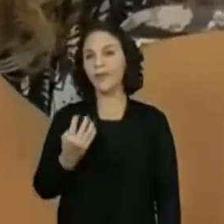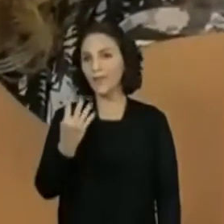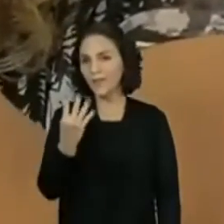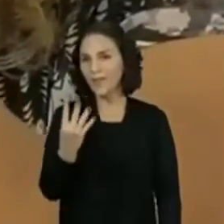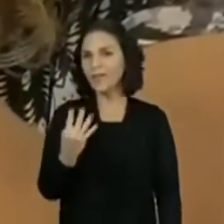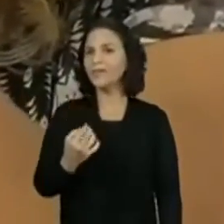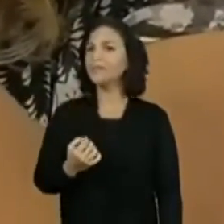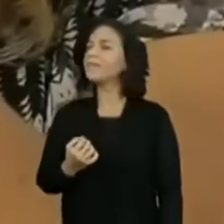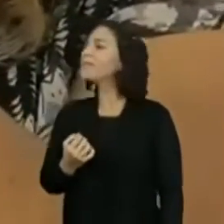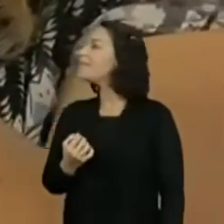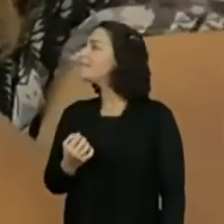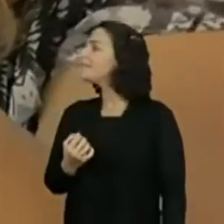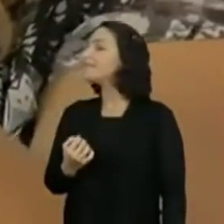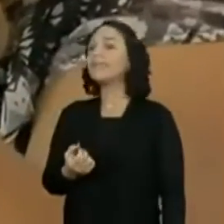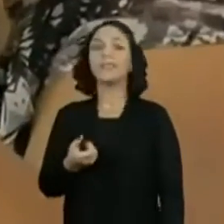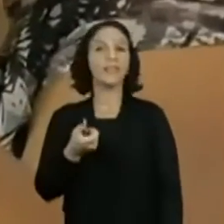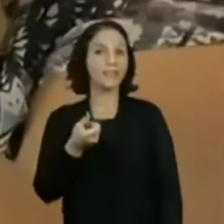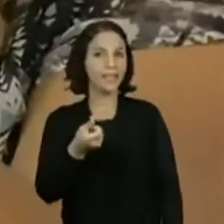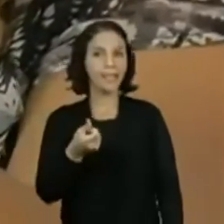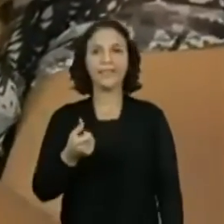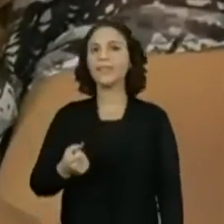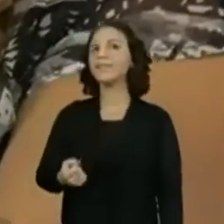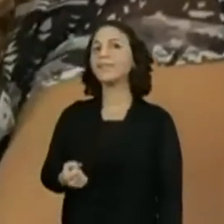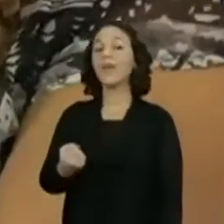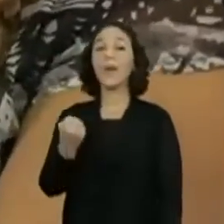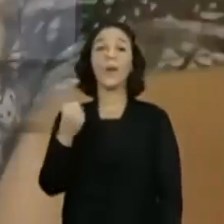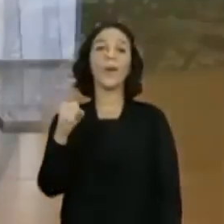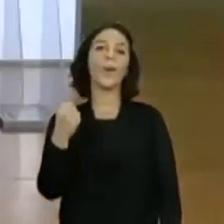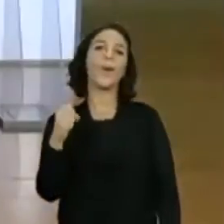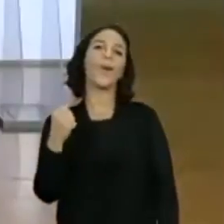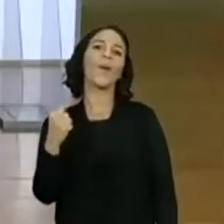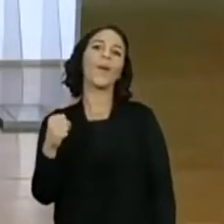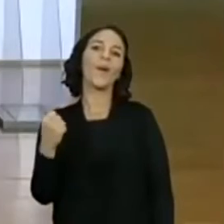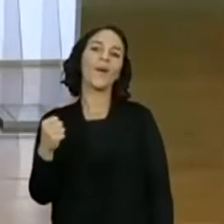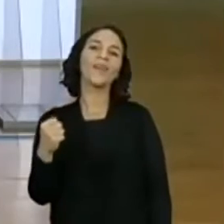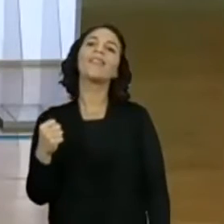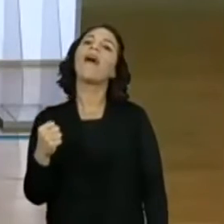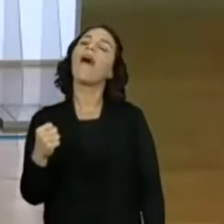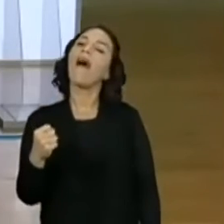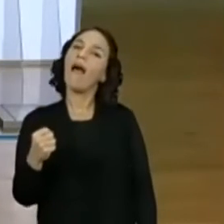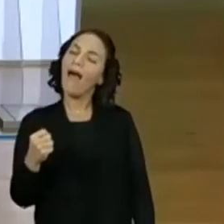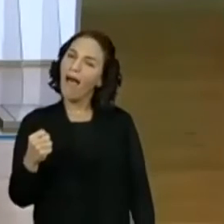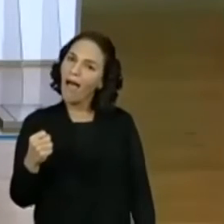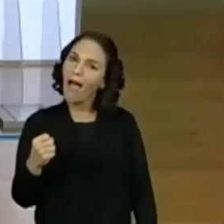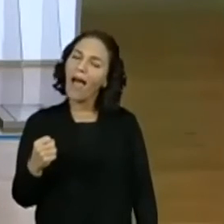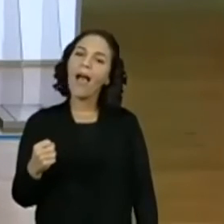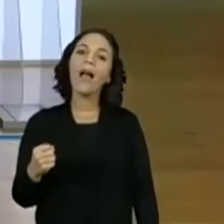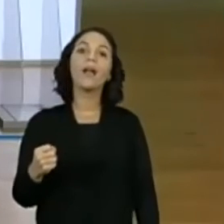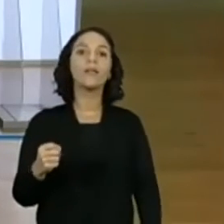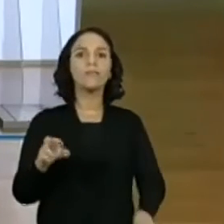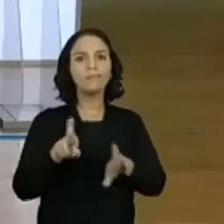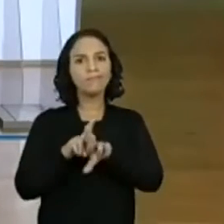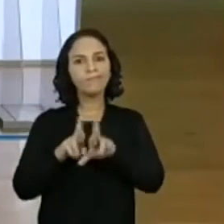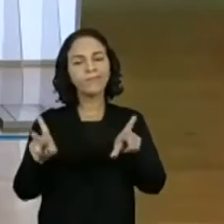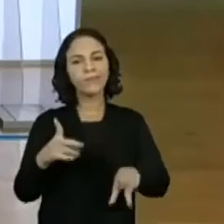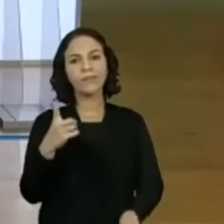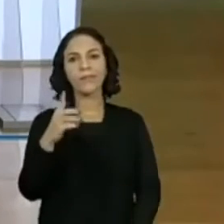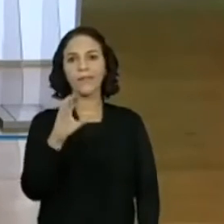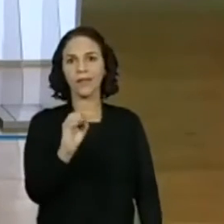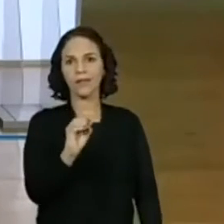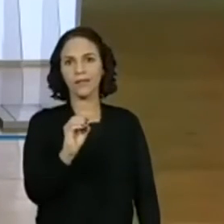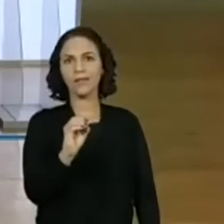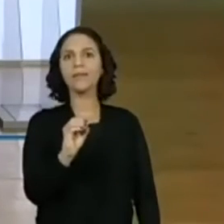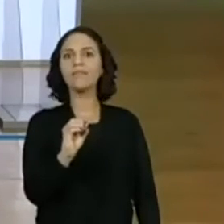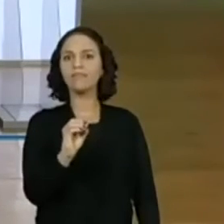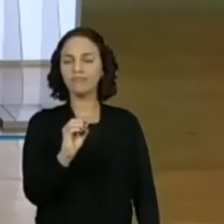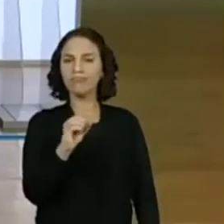quatro, seis, oito. Tivemos uma diferença aí de dez. Uma dezena